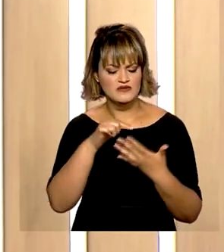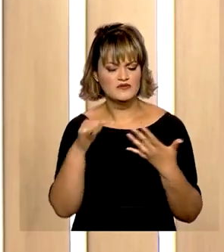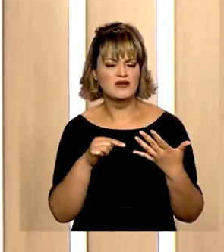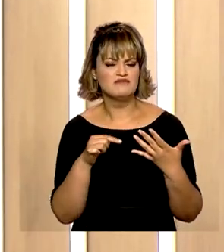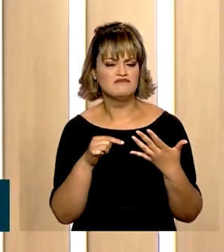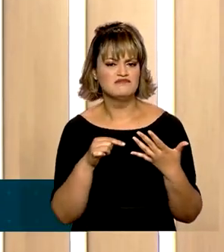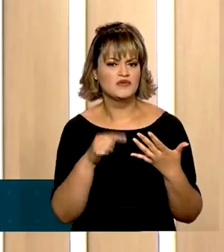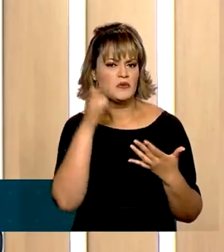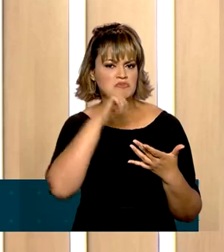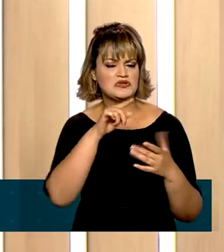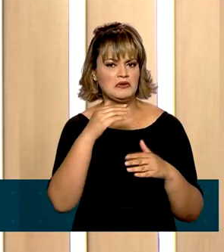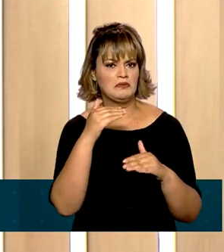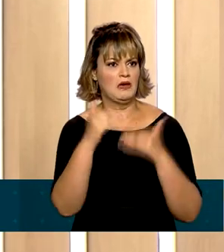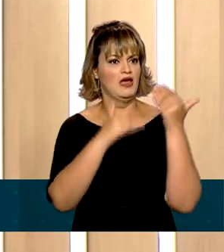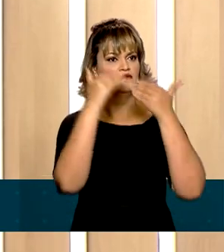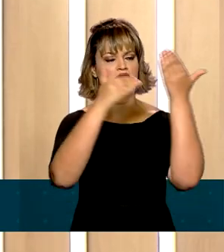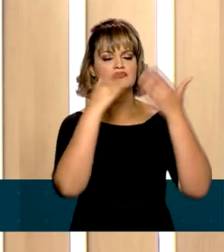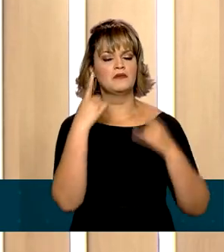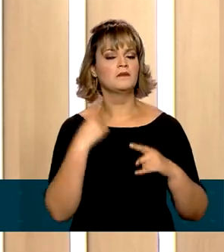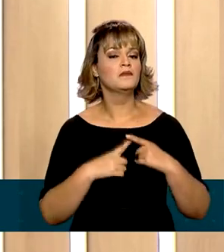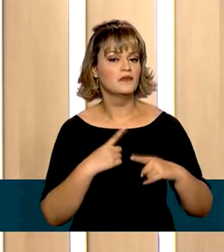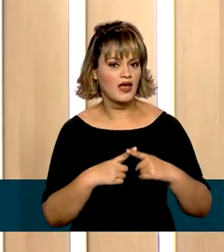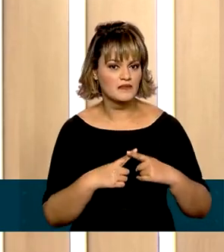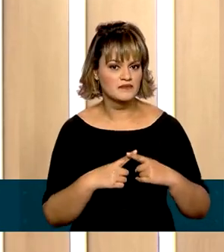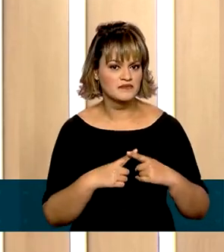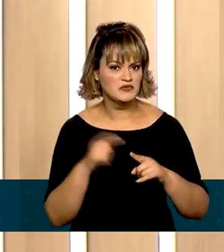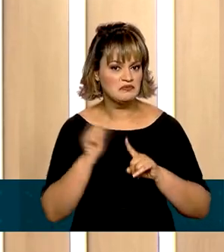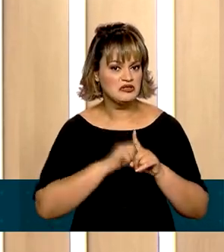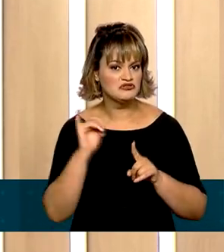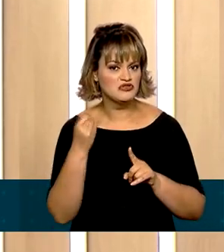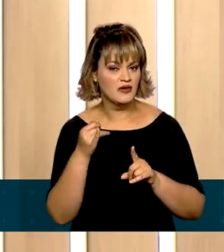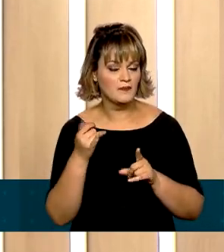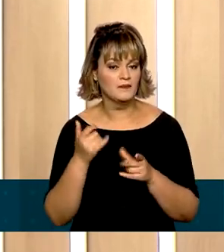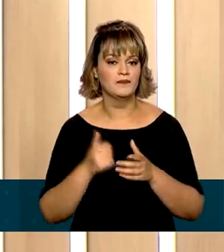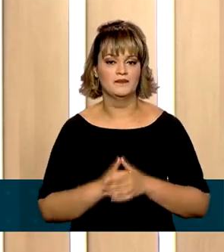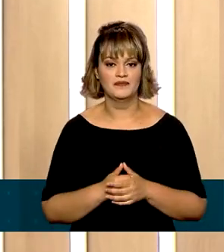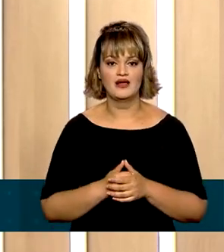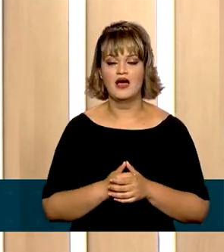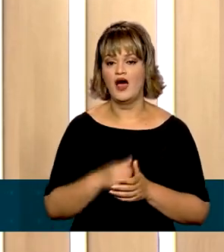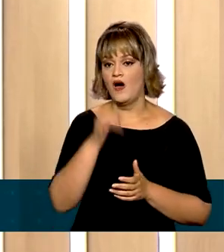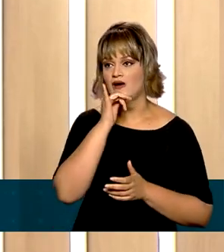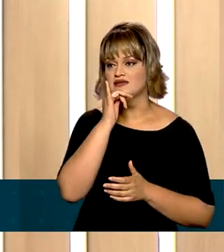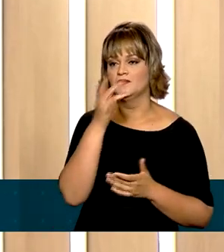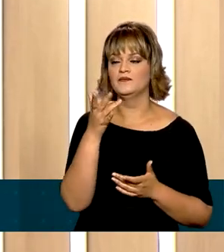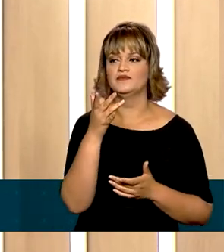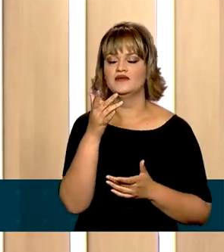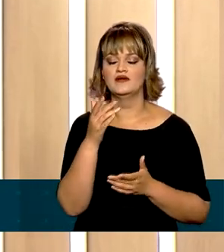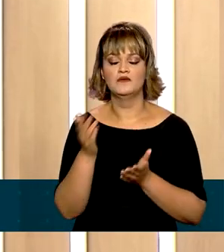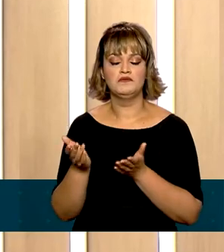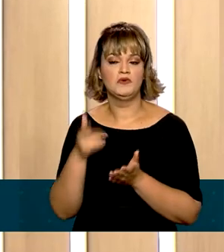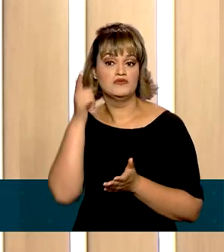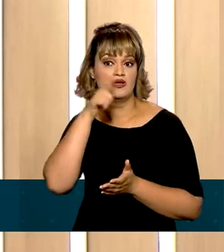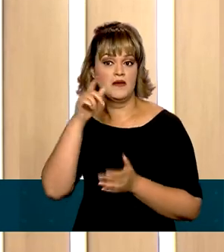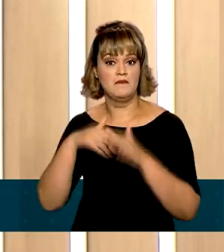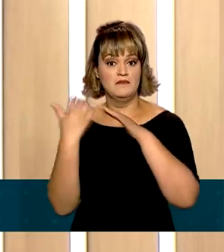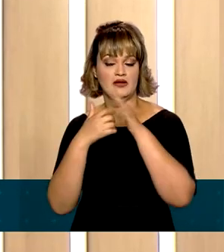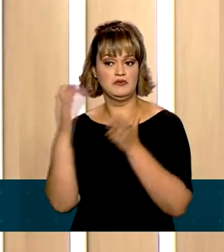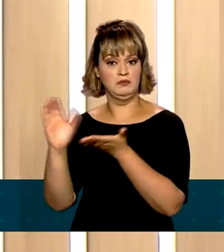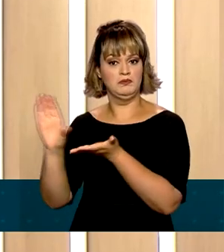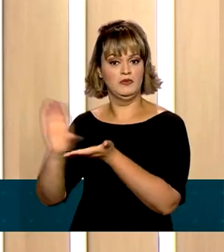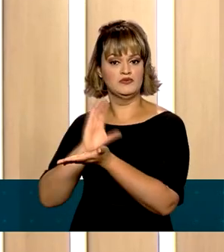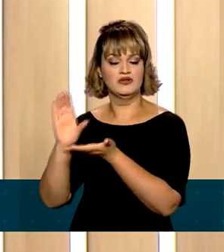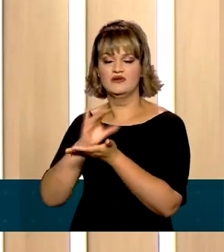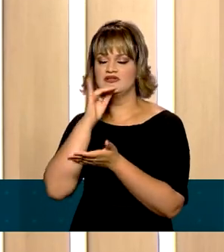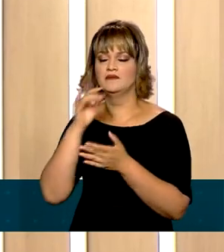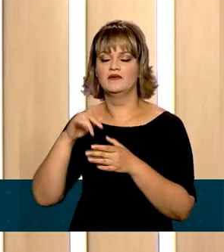explicam esse crescimento excepcional para o mês de janeiro? Nós podemos mencionar o lucro das empresas, tais como